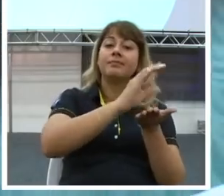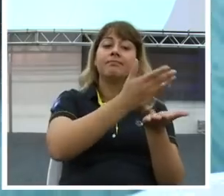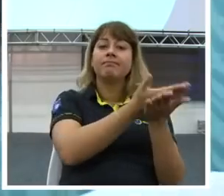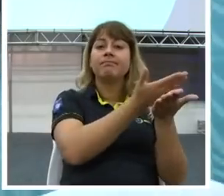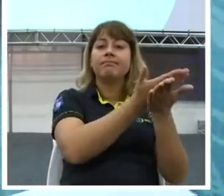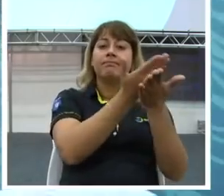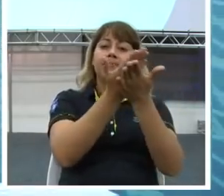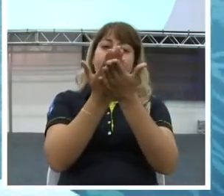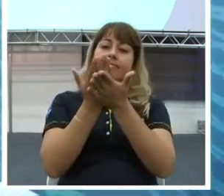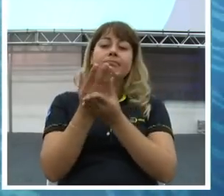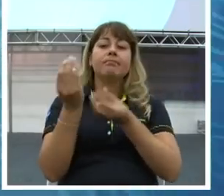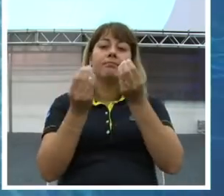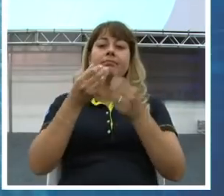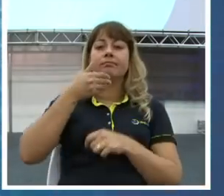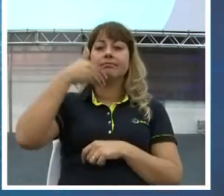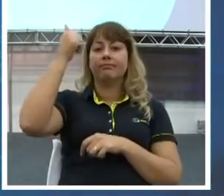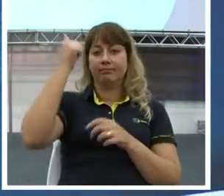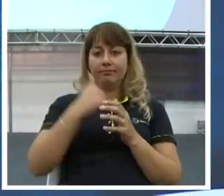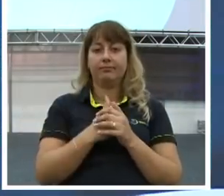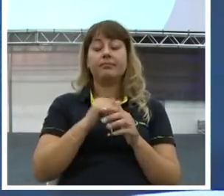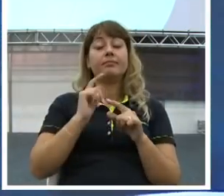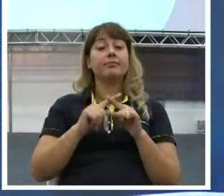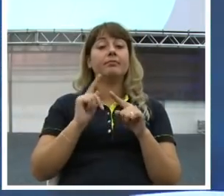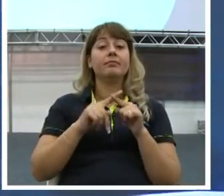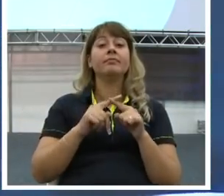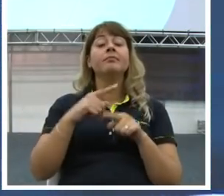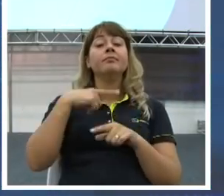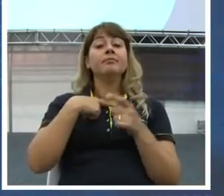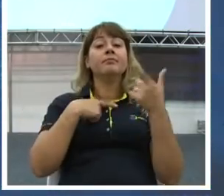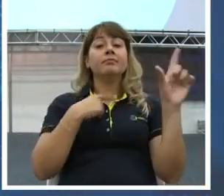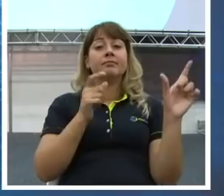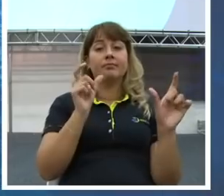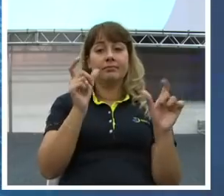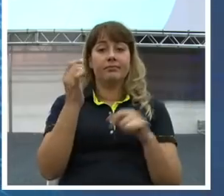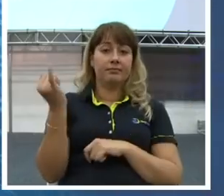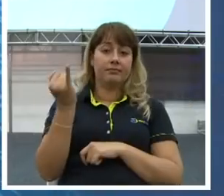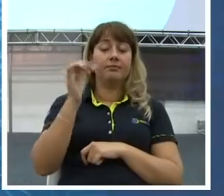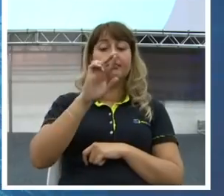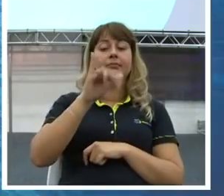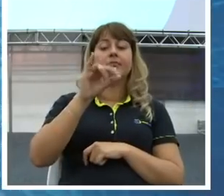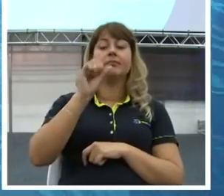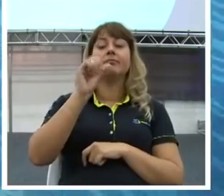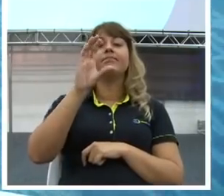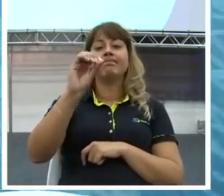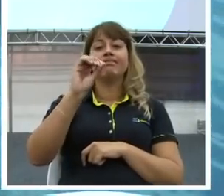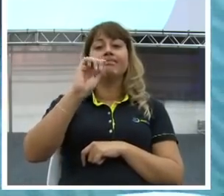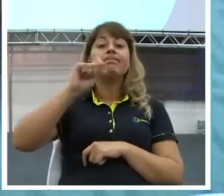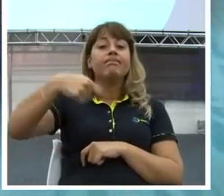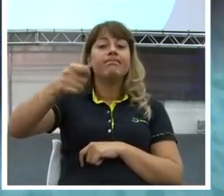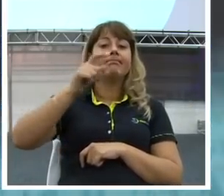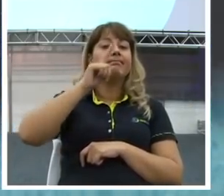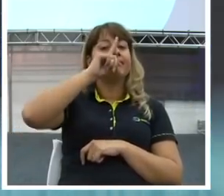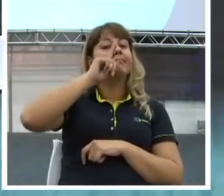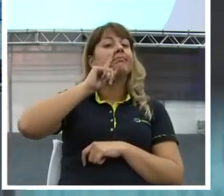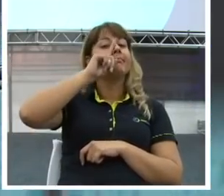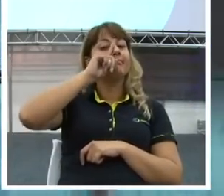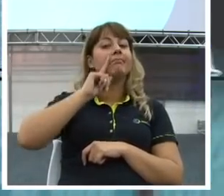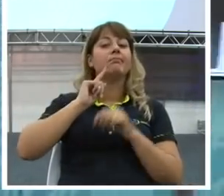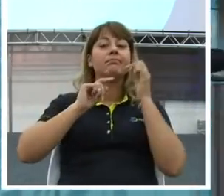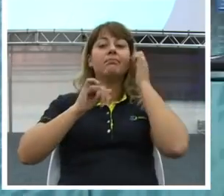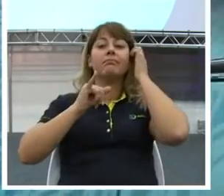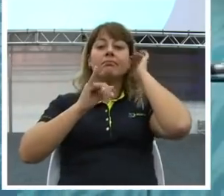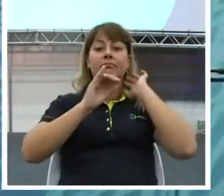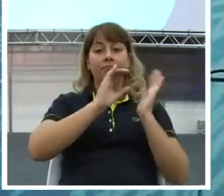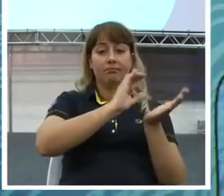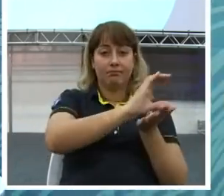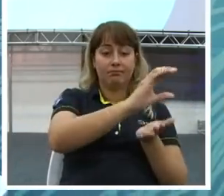Estudar sobre investimentos. Por quê? A outra palavra que eu falei. É risco. Risco e investimento. Está investindo aquilo que